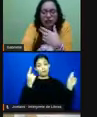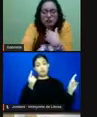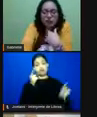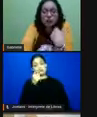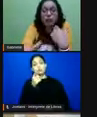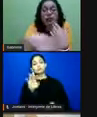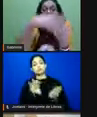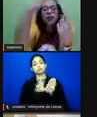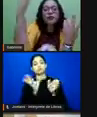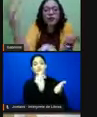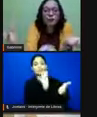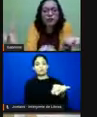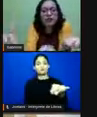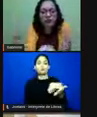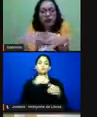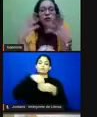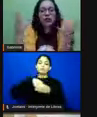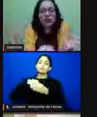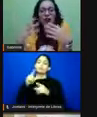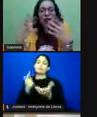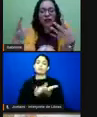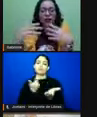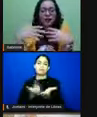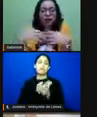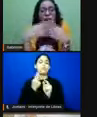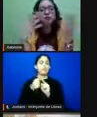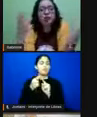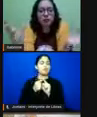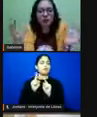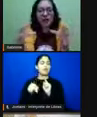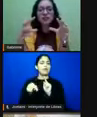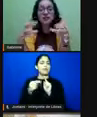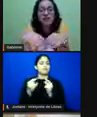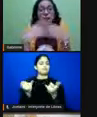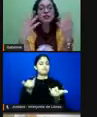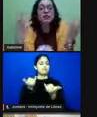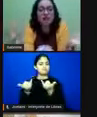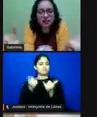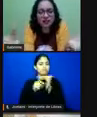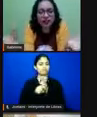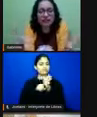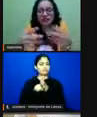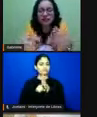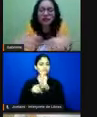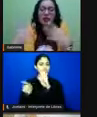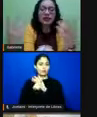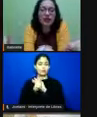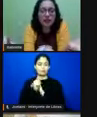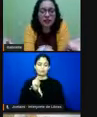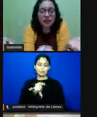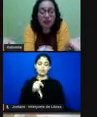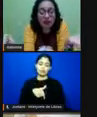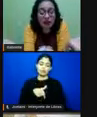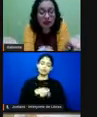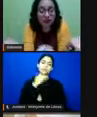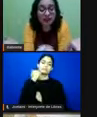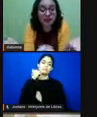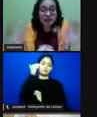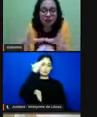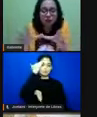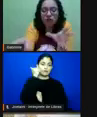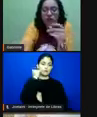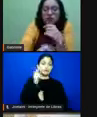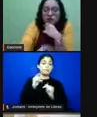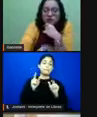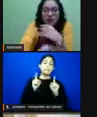mencionadas no livro porque foi possível reunir informações sobre elas, se sabe da existência delas em Santa Maria, ainda que não se saiba a